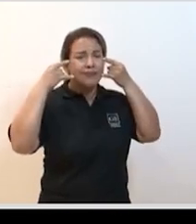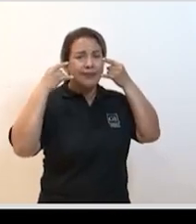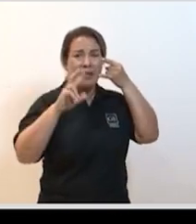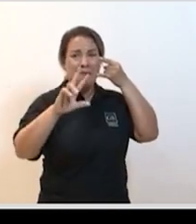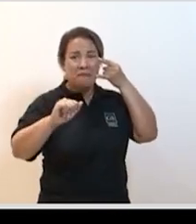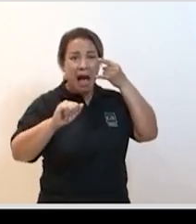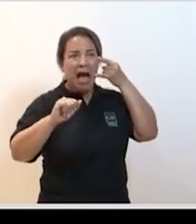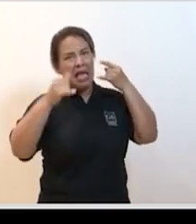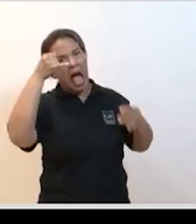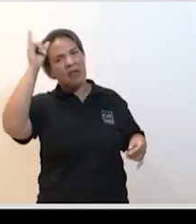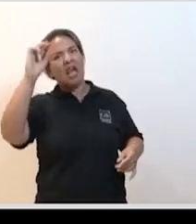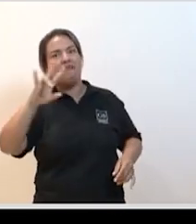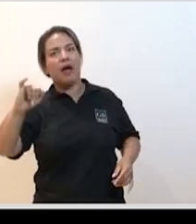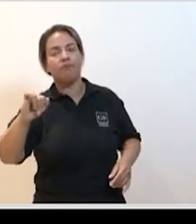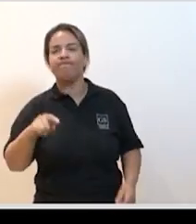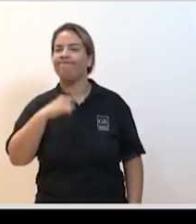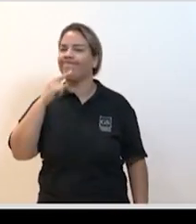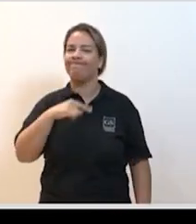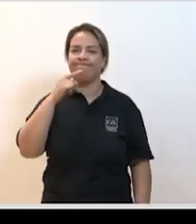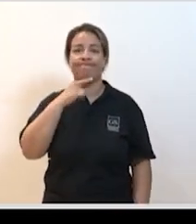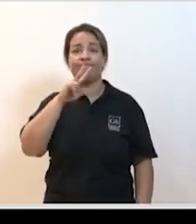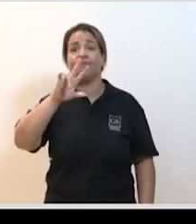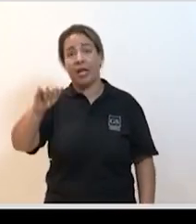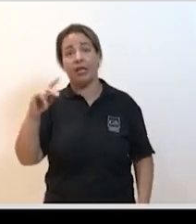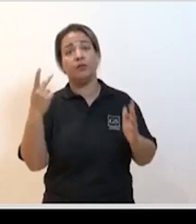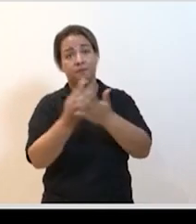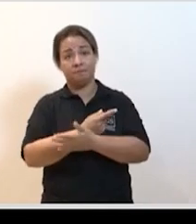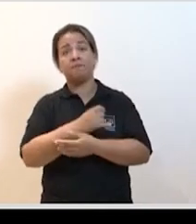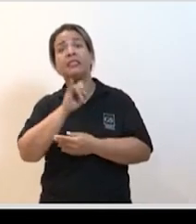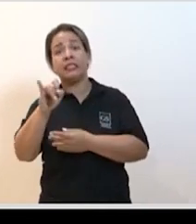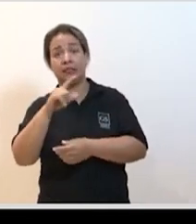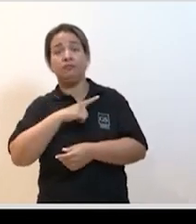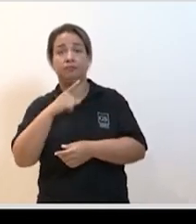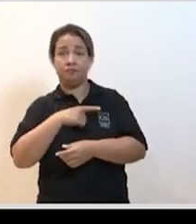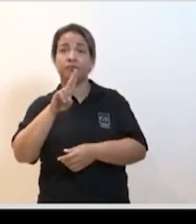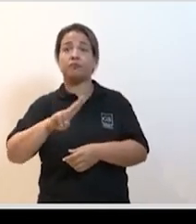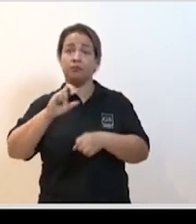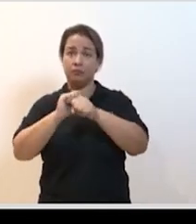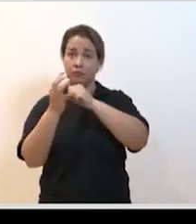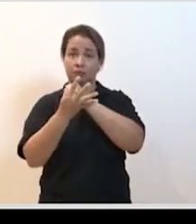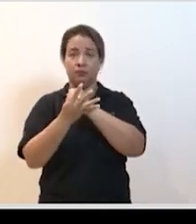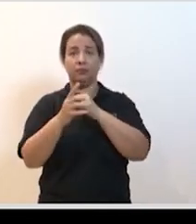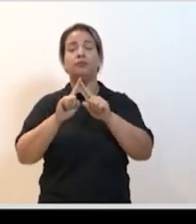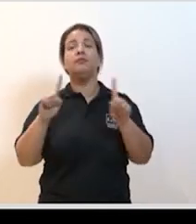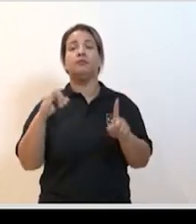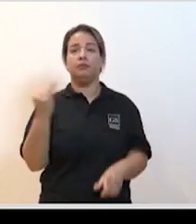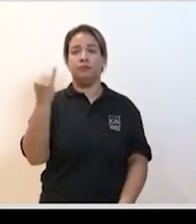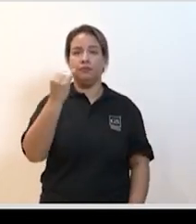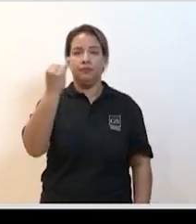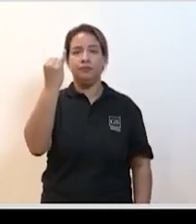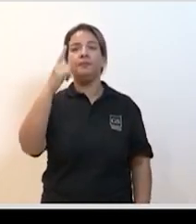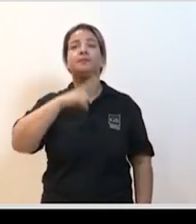evitar necessariamente que elas se infectem por covid e pode dar uma sensação de falsa segurança o que é mais importante